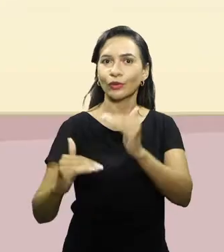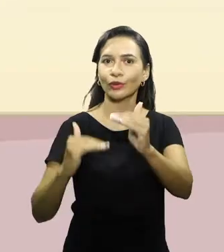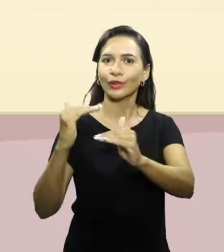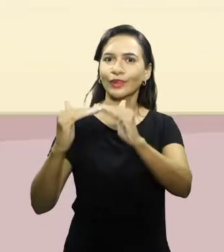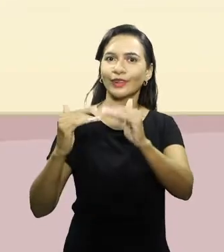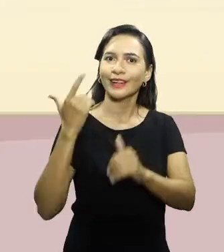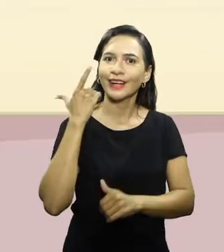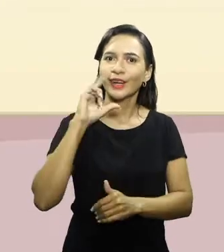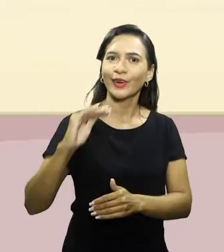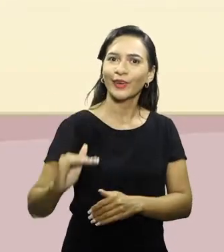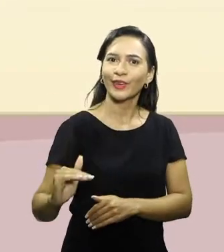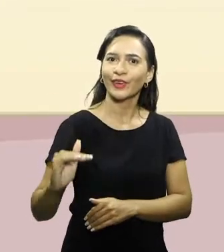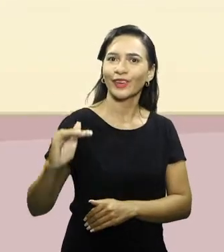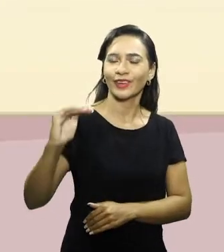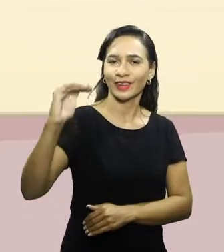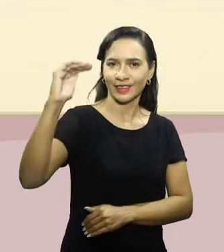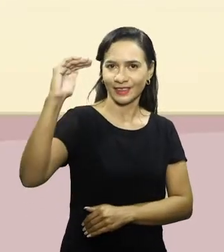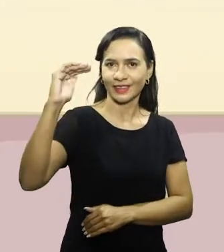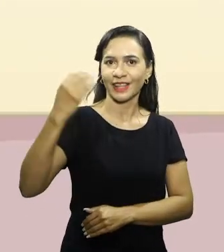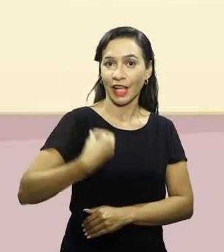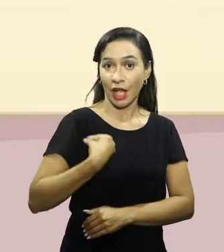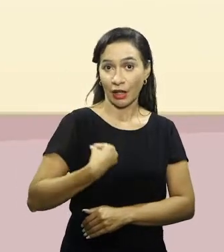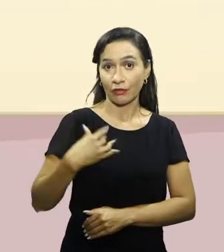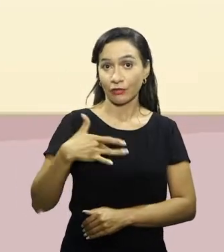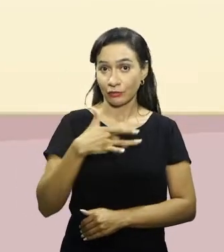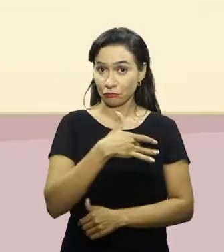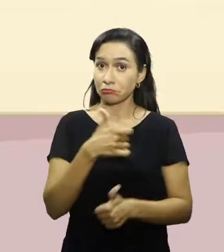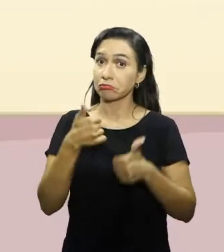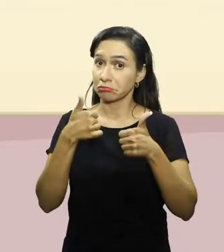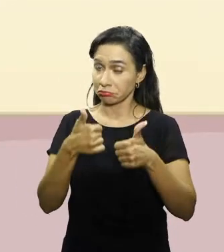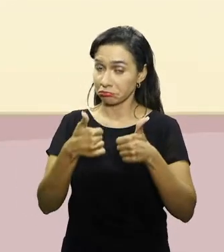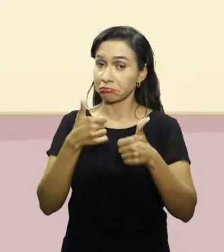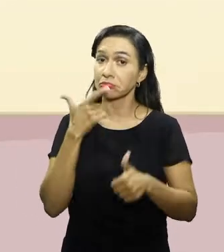corroborando assim com o estilo de vida ativo e saudável na adolescência.